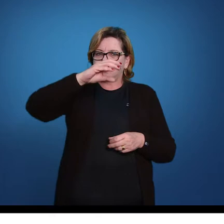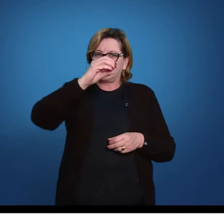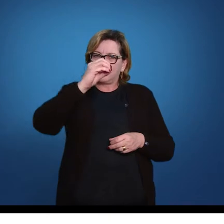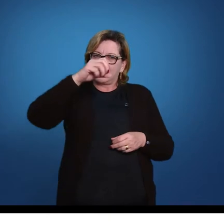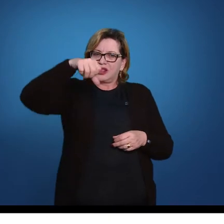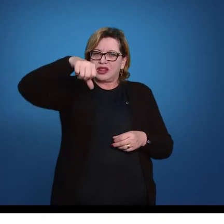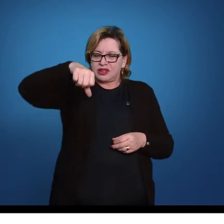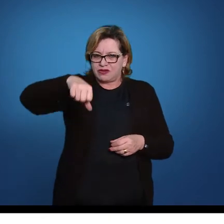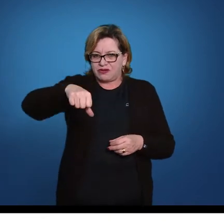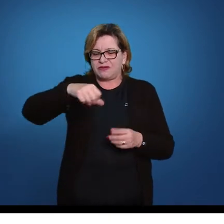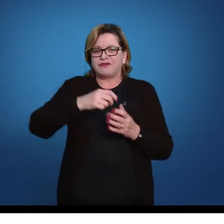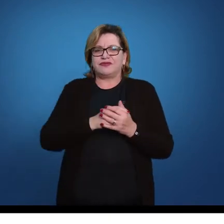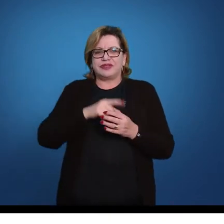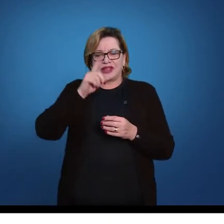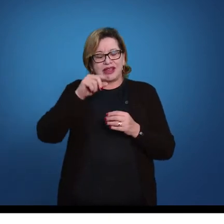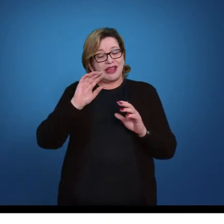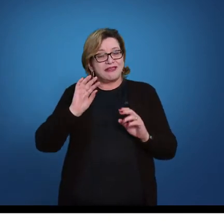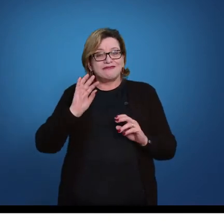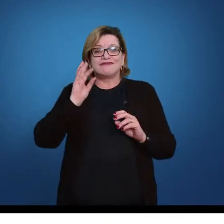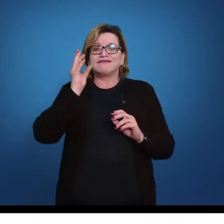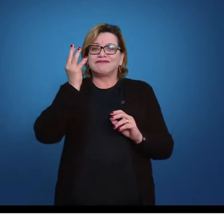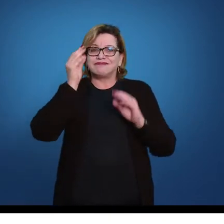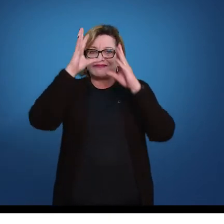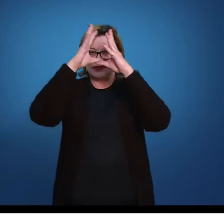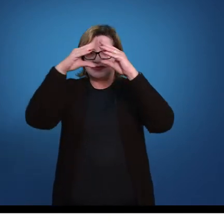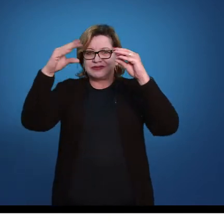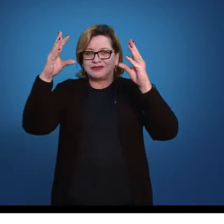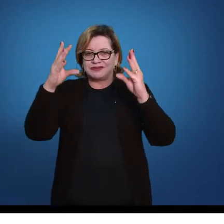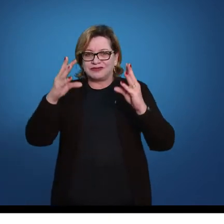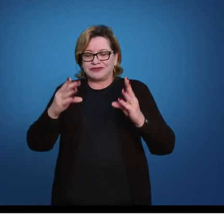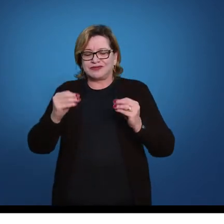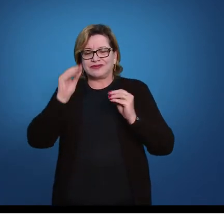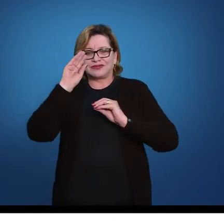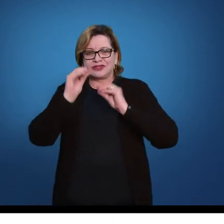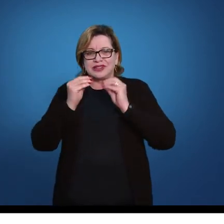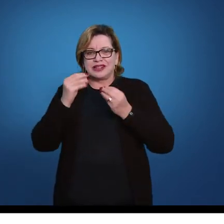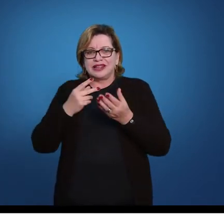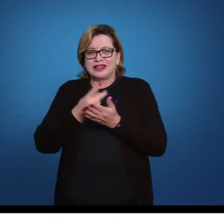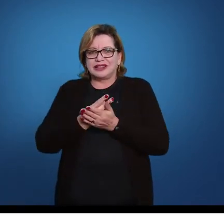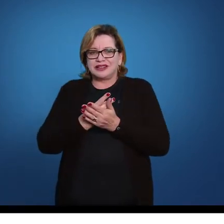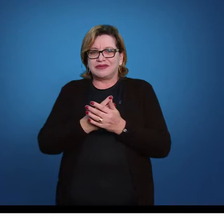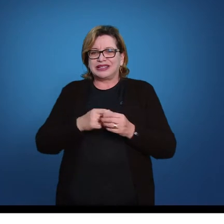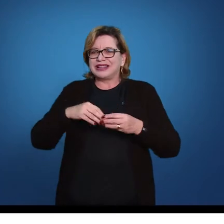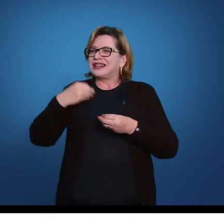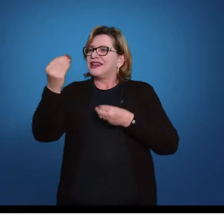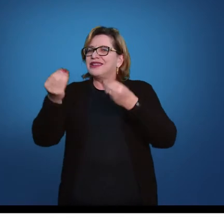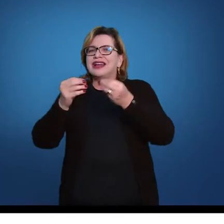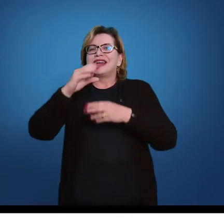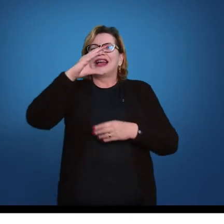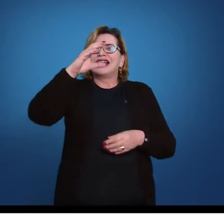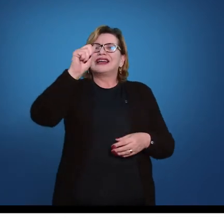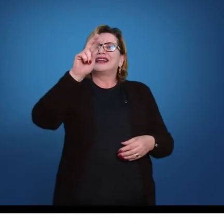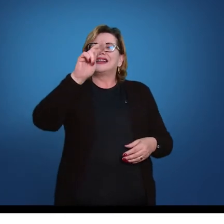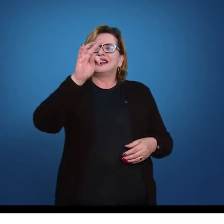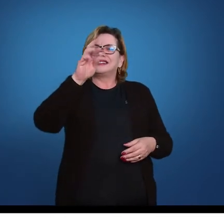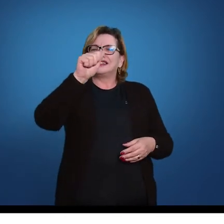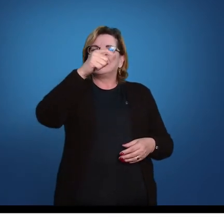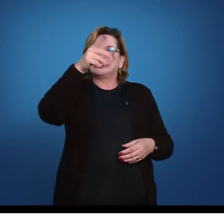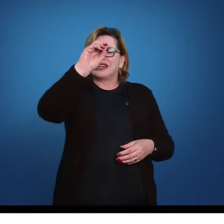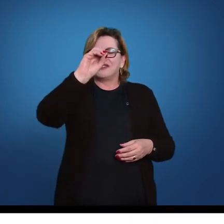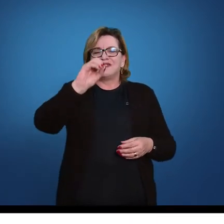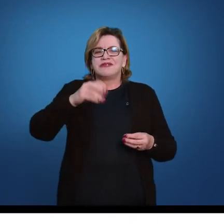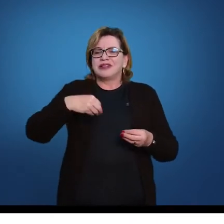Nessa época, era comum que os circos fornecessem cartões de lembrança para os